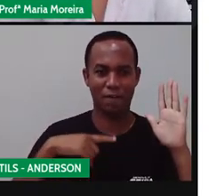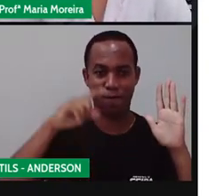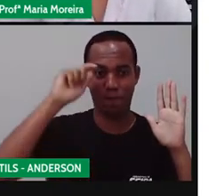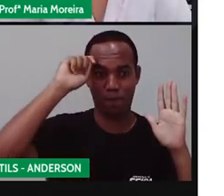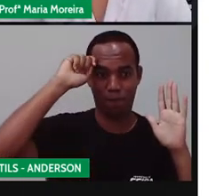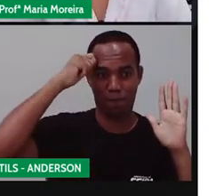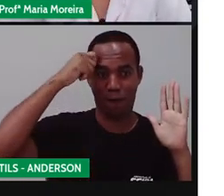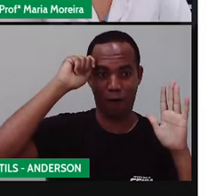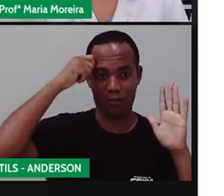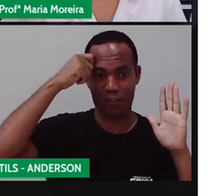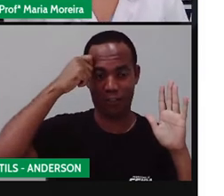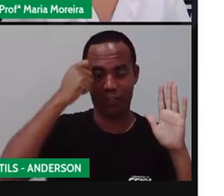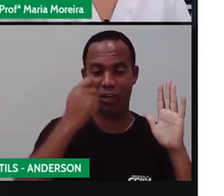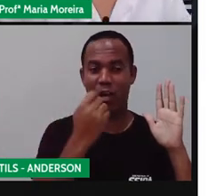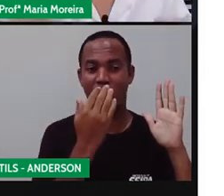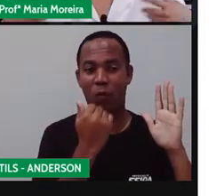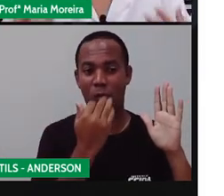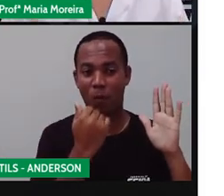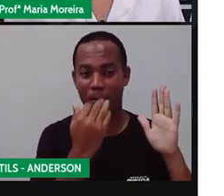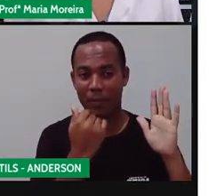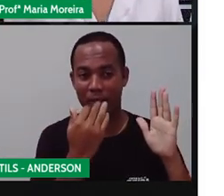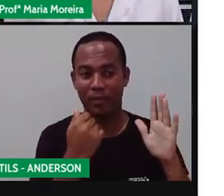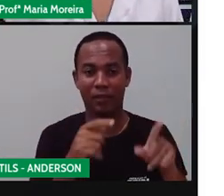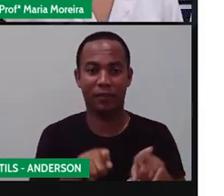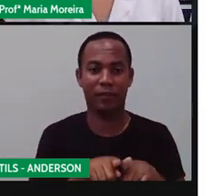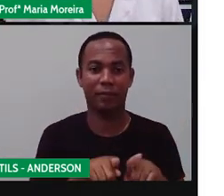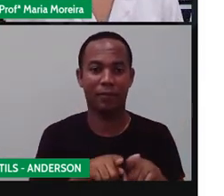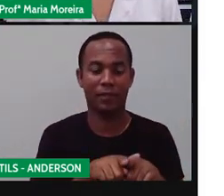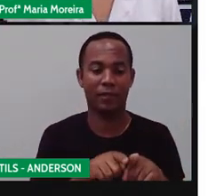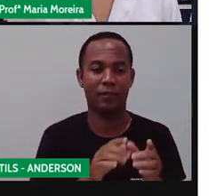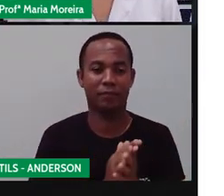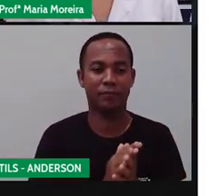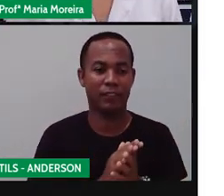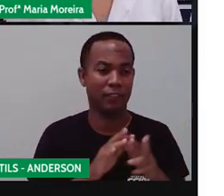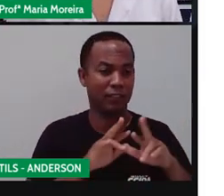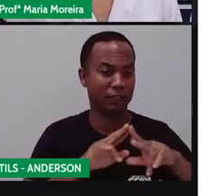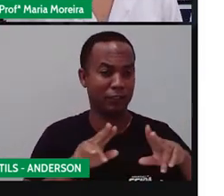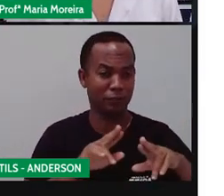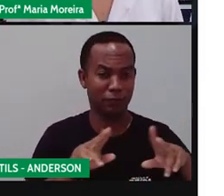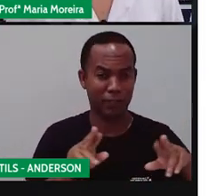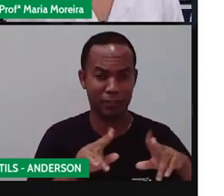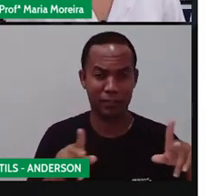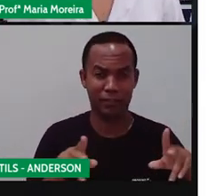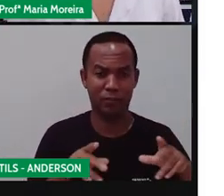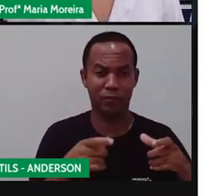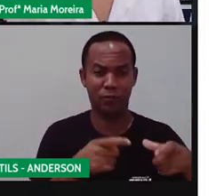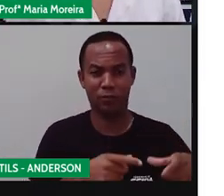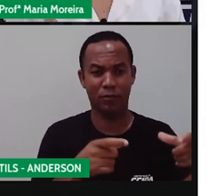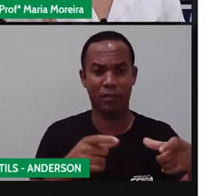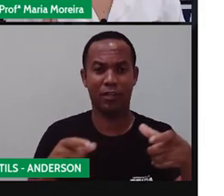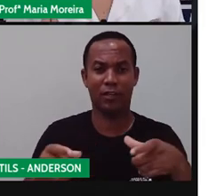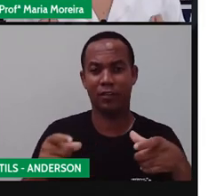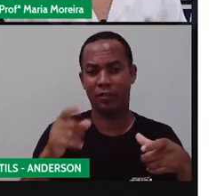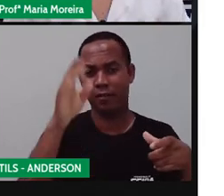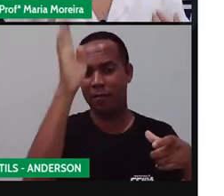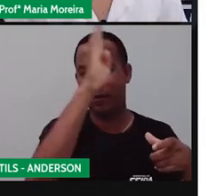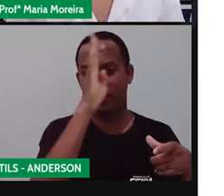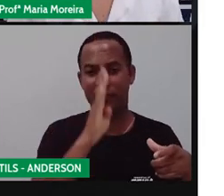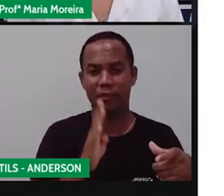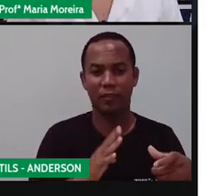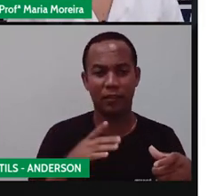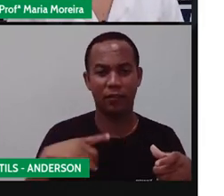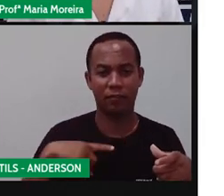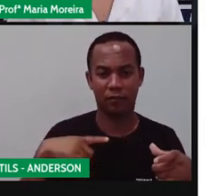Os temperos, o preparo e o ritual que, para as religiões afro-brasileiras, passa pelo